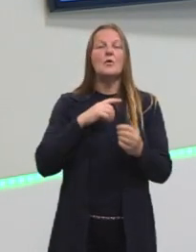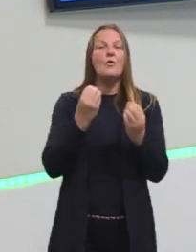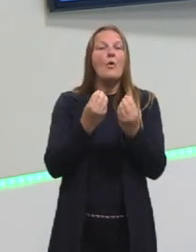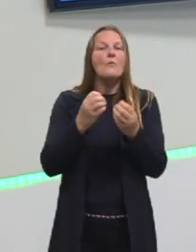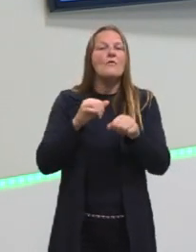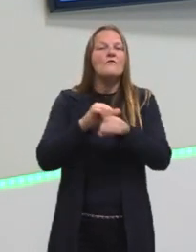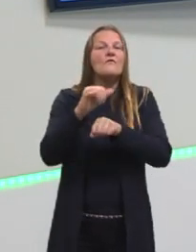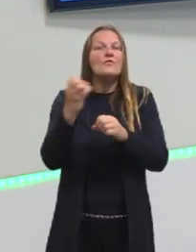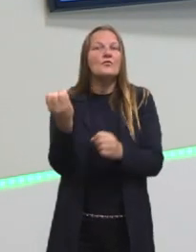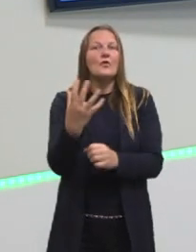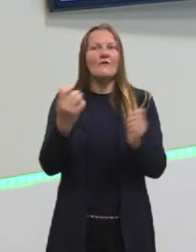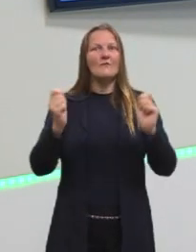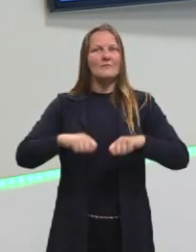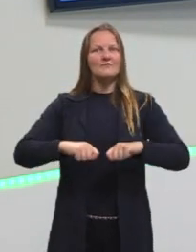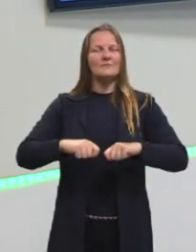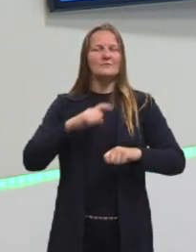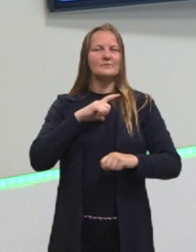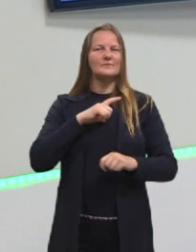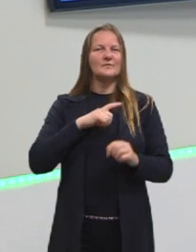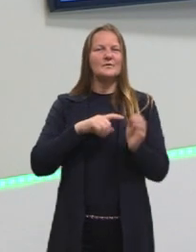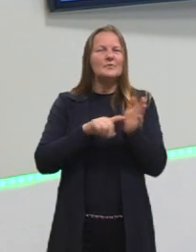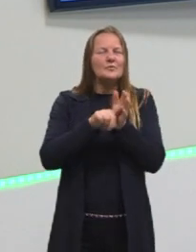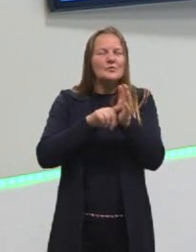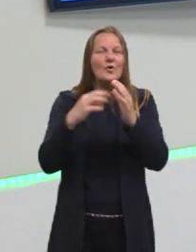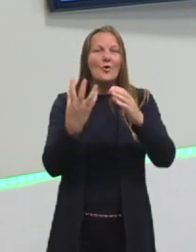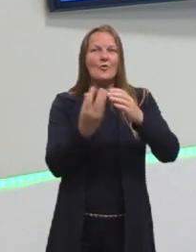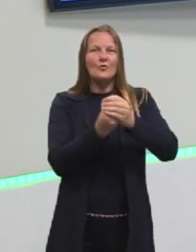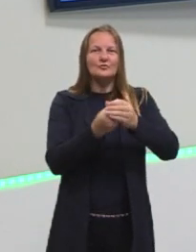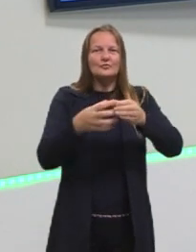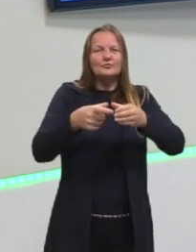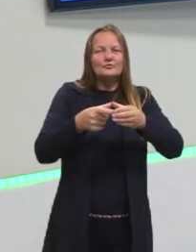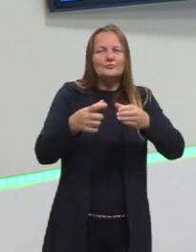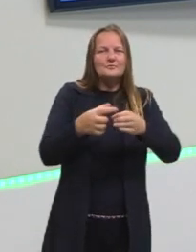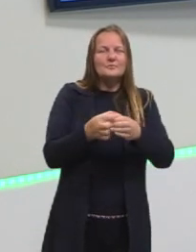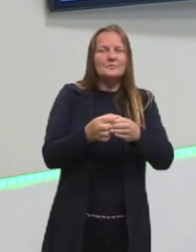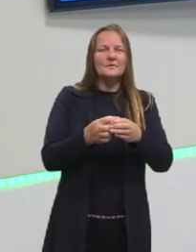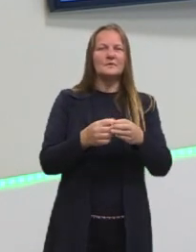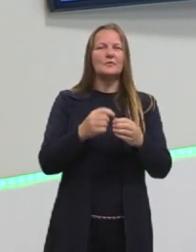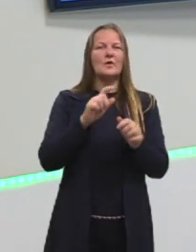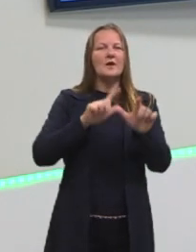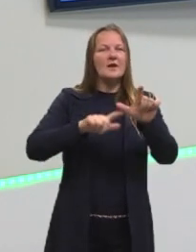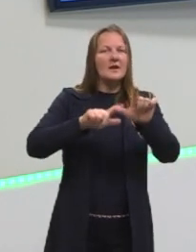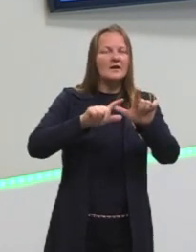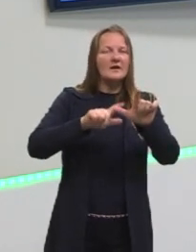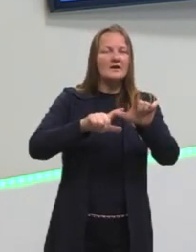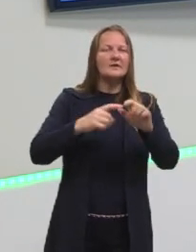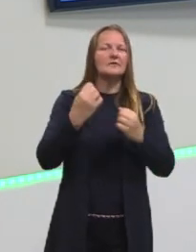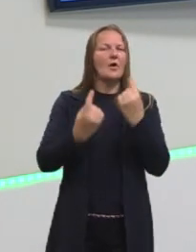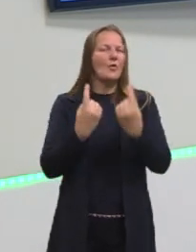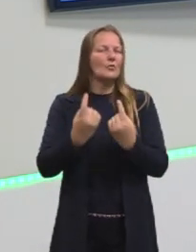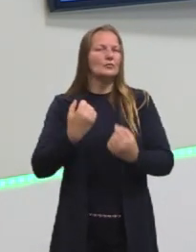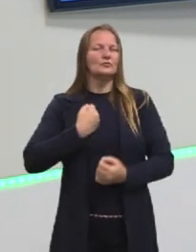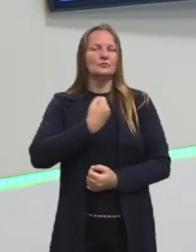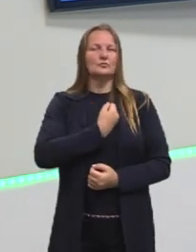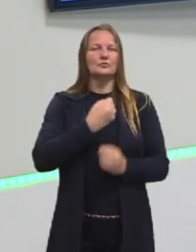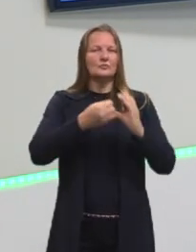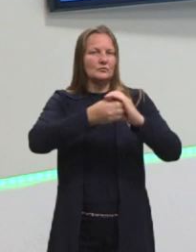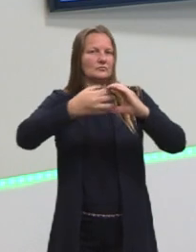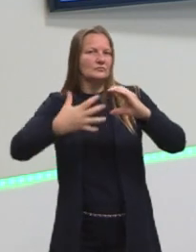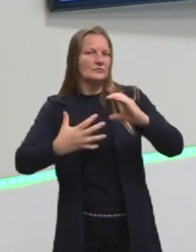possibilidades a partir de um conjunto pequeno, né? Algumas letrinhas, alguns números, características,